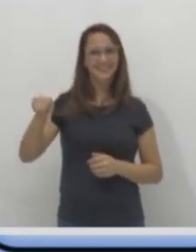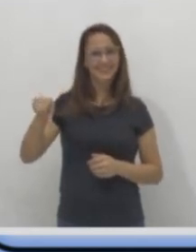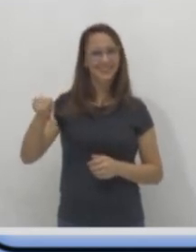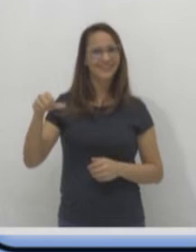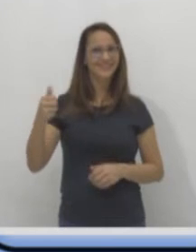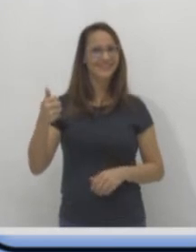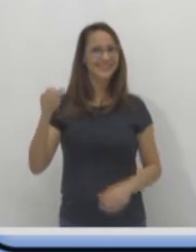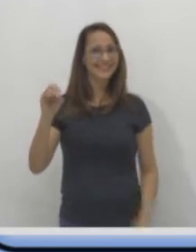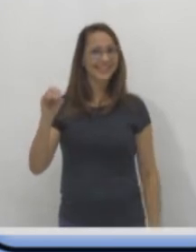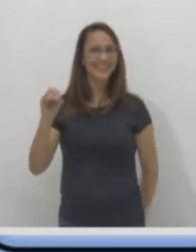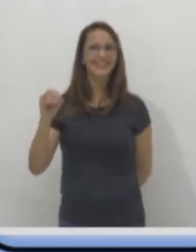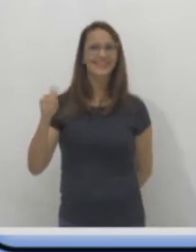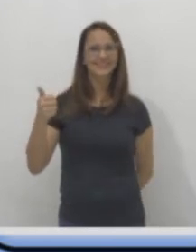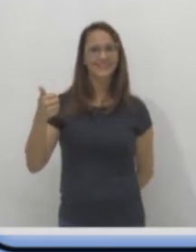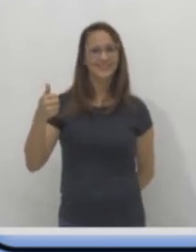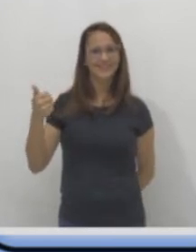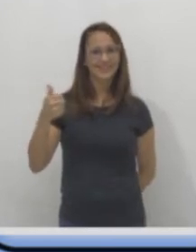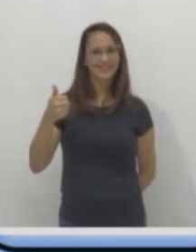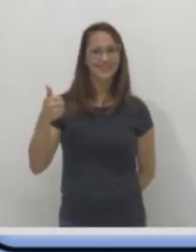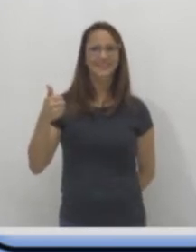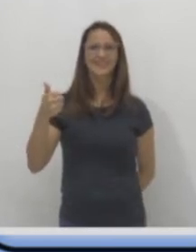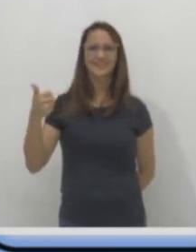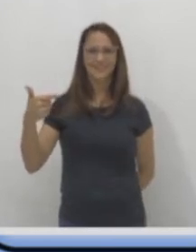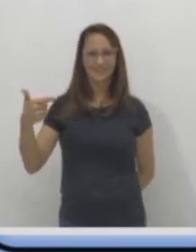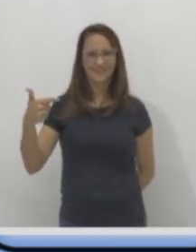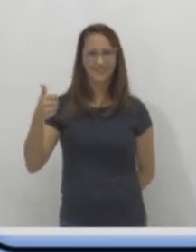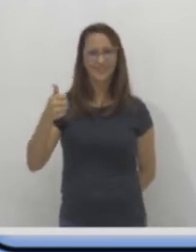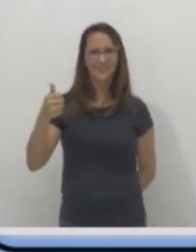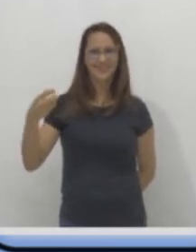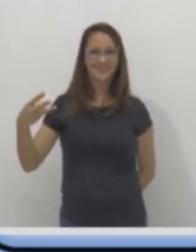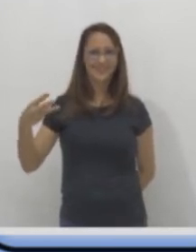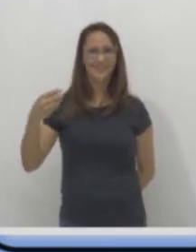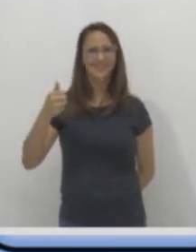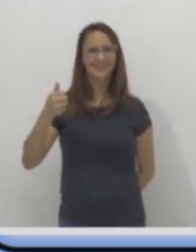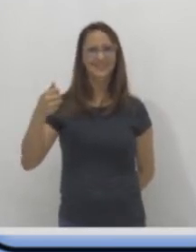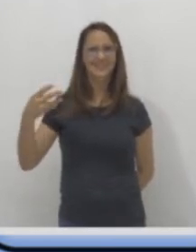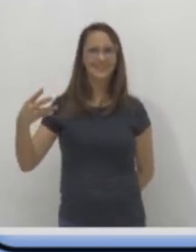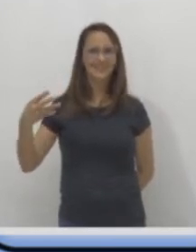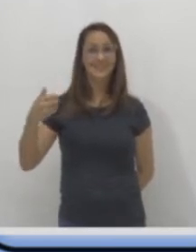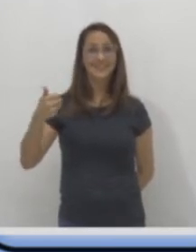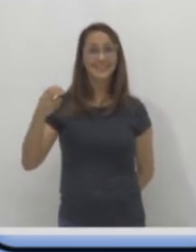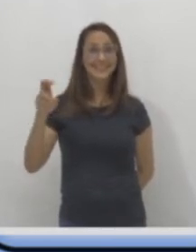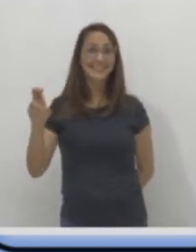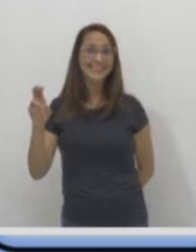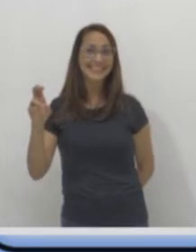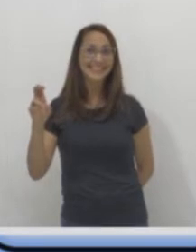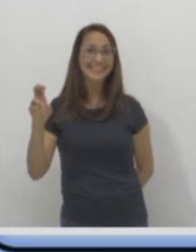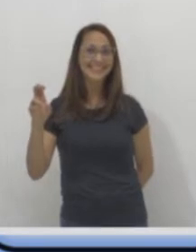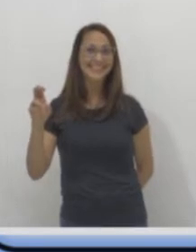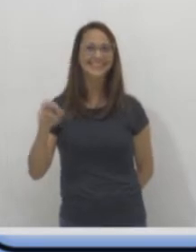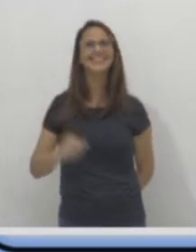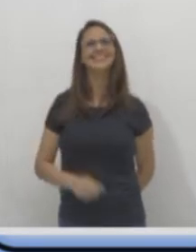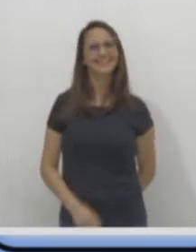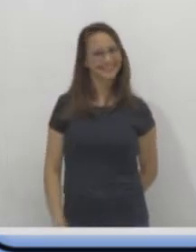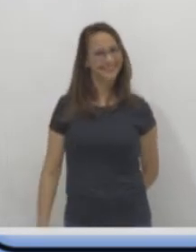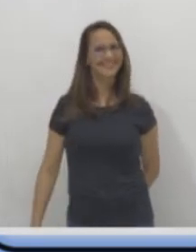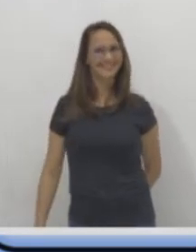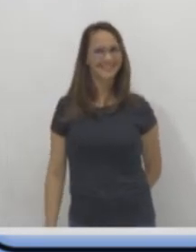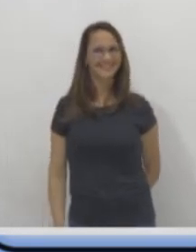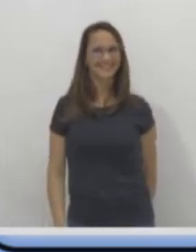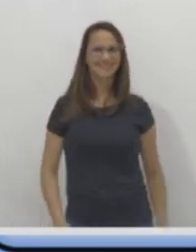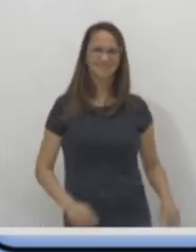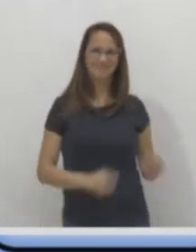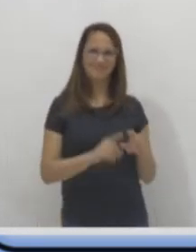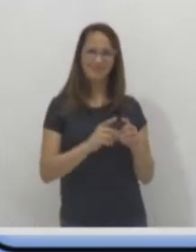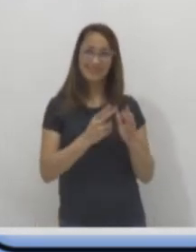nove, dez, onze, doze, treze, quatorze, quinze. Ele tinha quinze figurinhas, como se